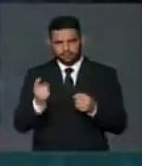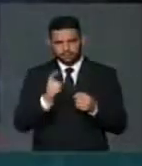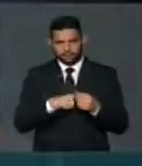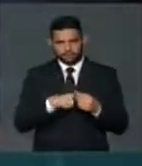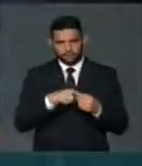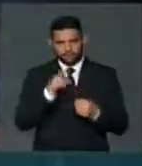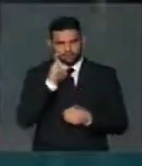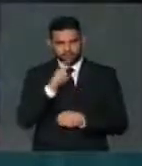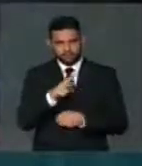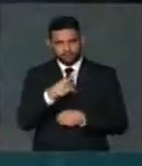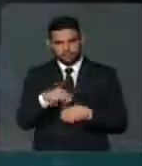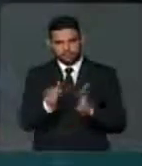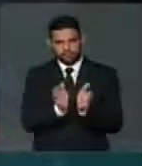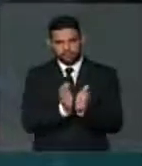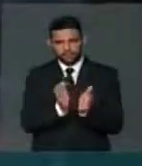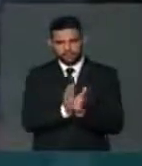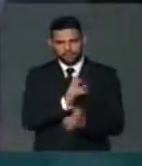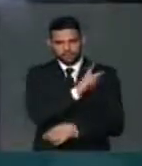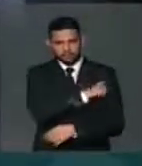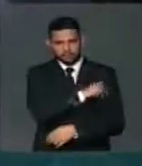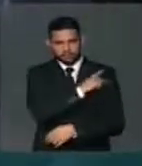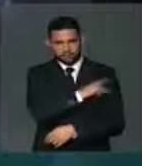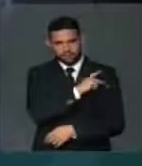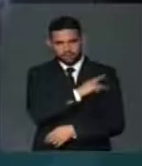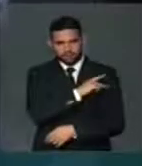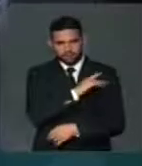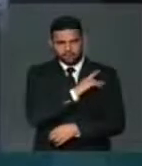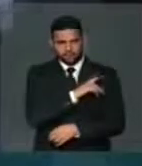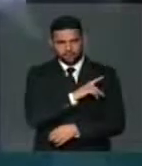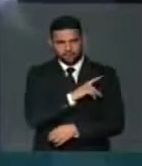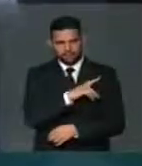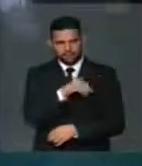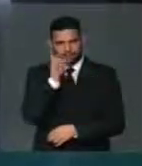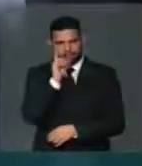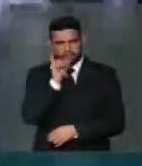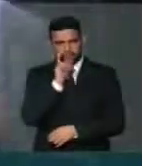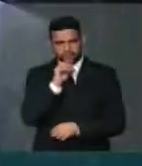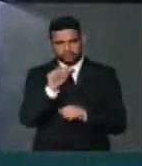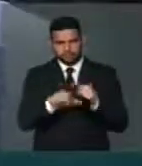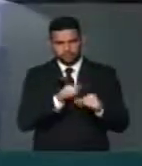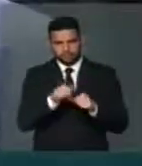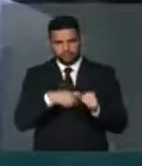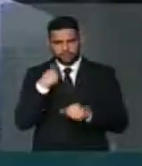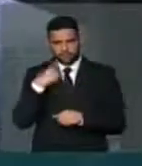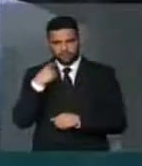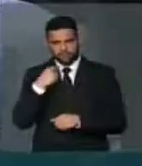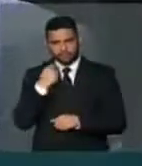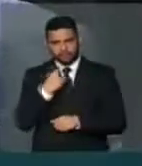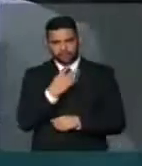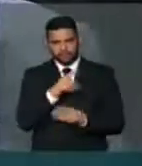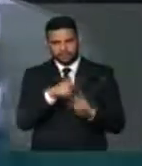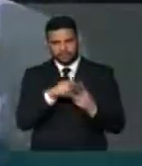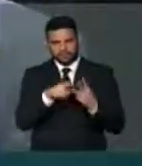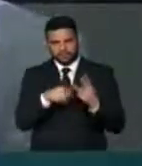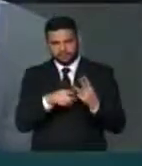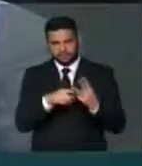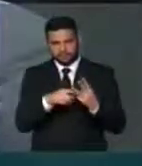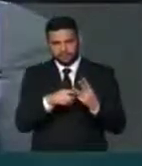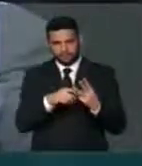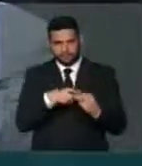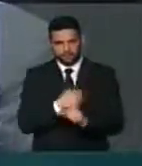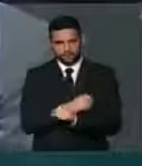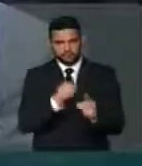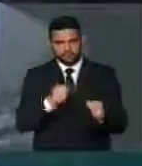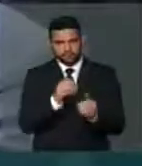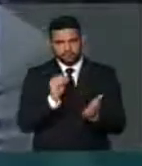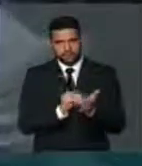Eu vejo aqui a bancada do Piauí, em dois dias, mudou de deputado três vezes. É um absurdo, é